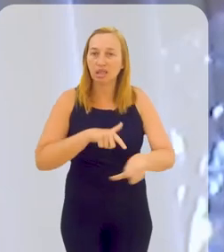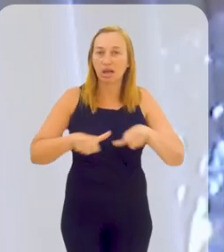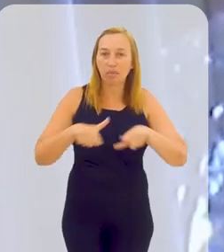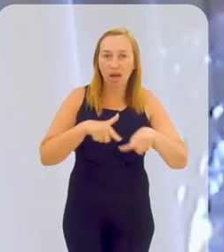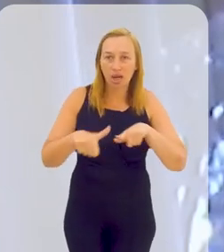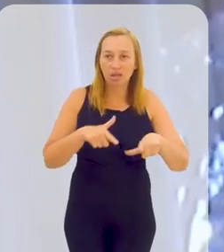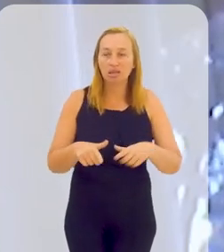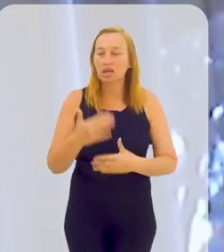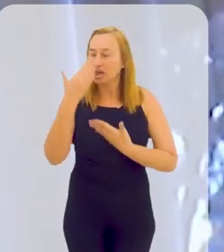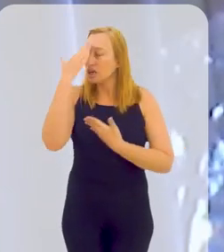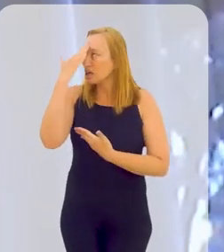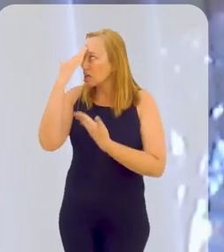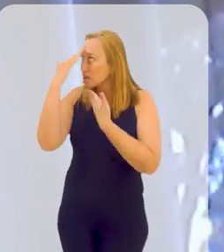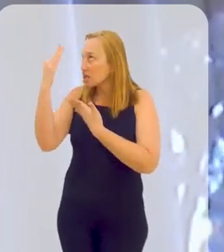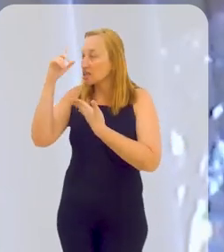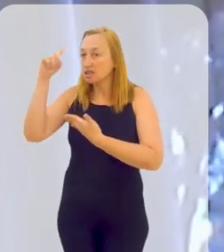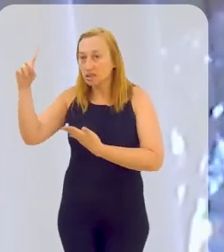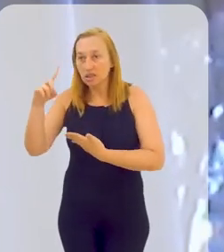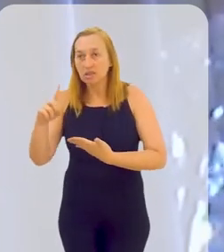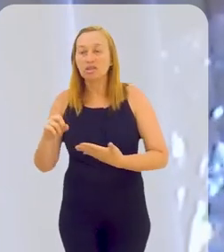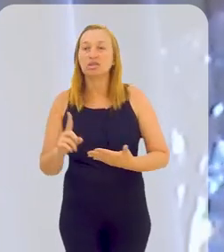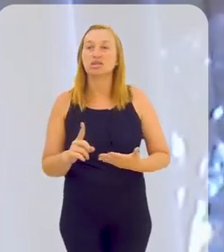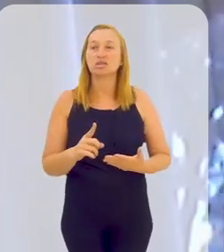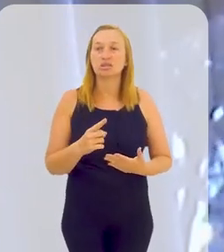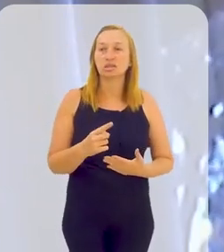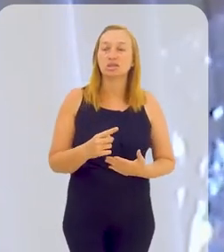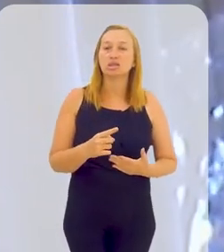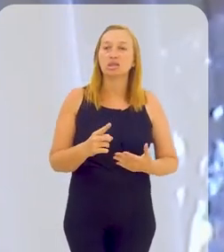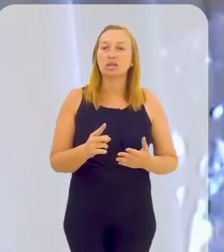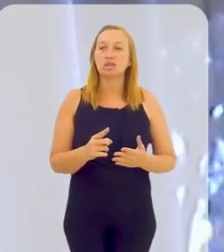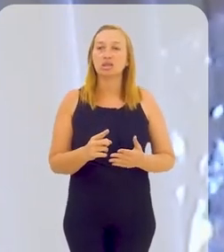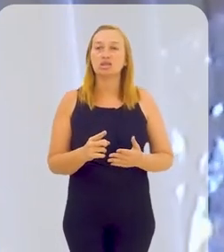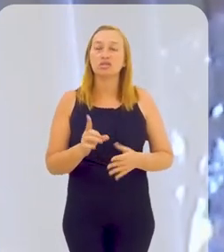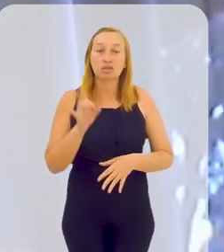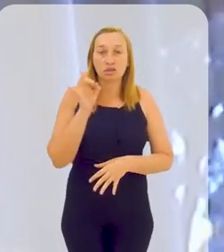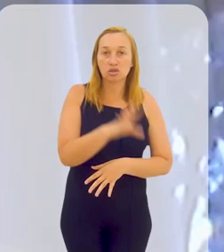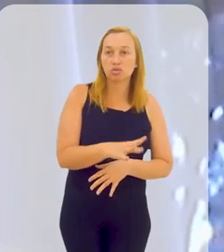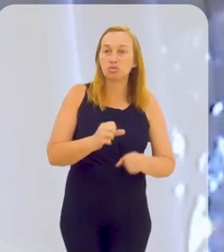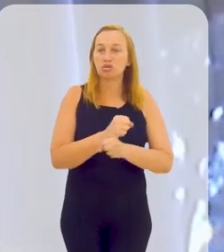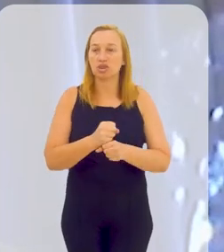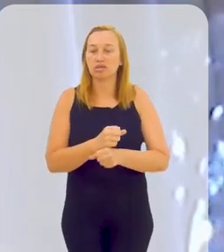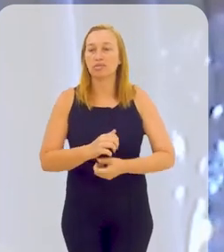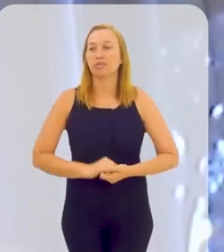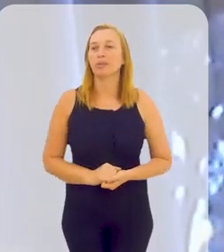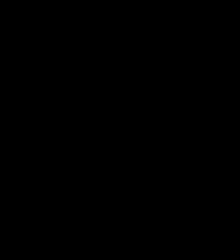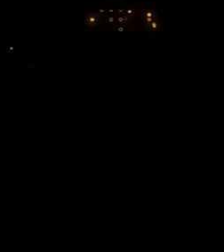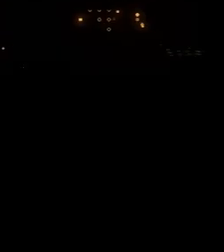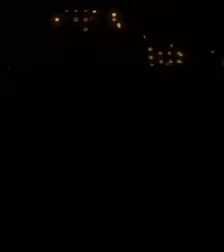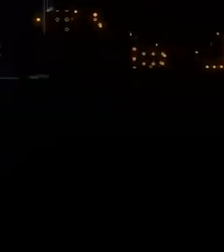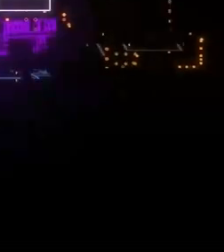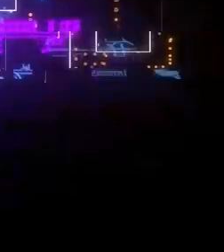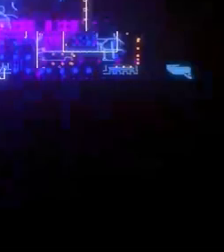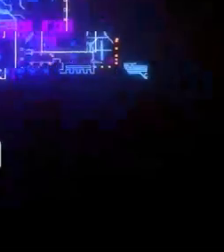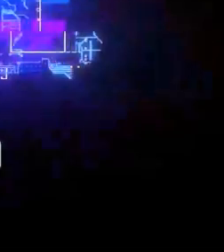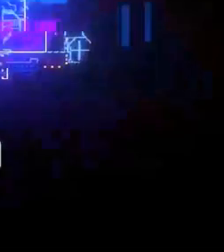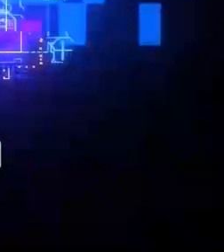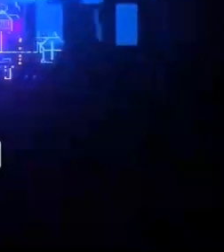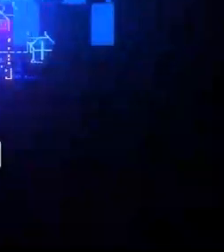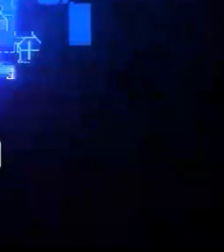do nosso setor, e, graças a Deus, a gente tem logrado alguns êxitos bacanas nesses últimos anos. E,